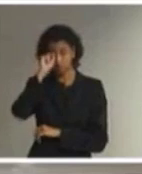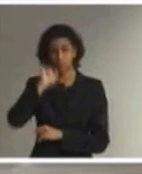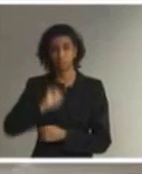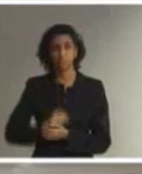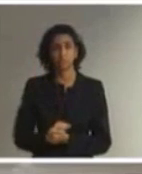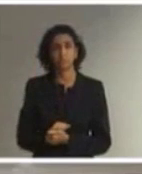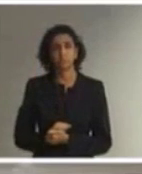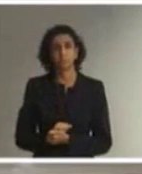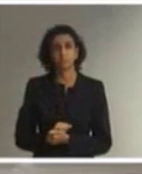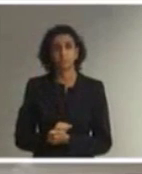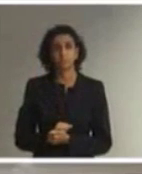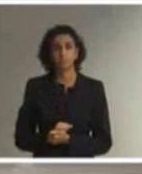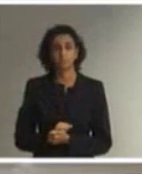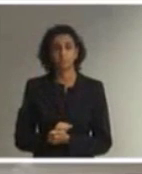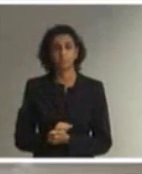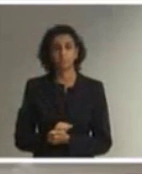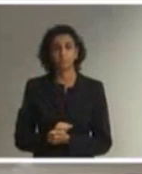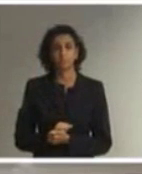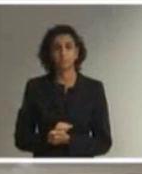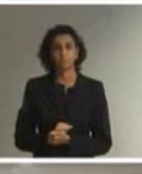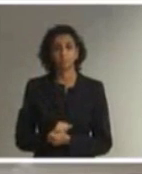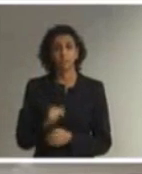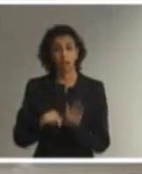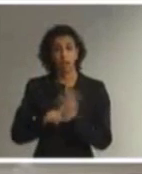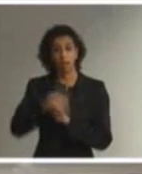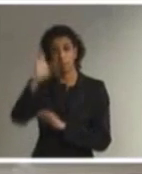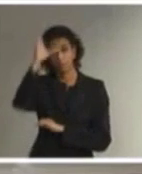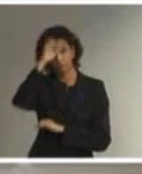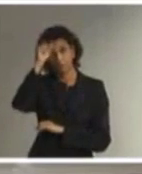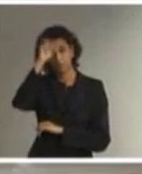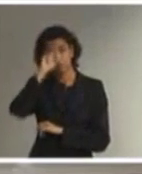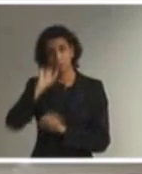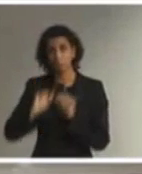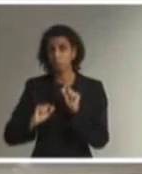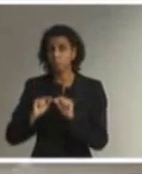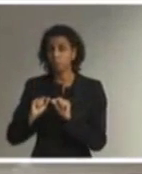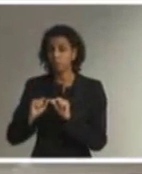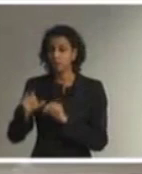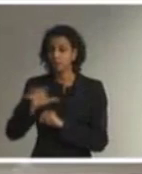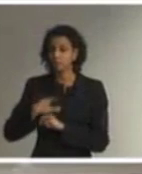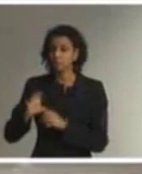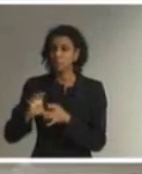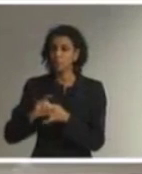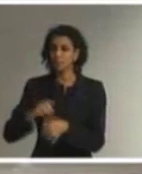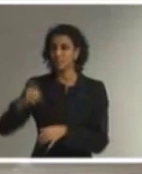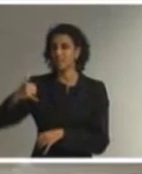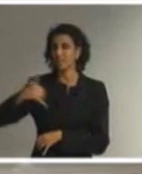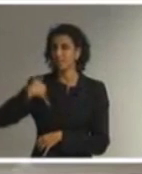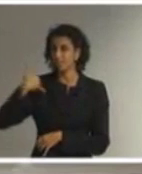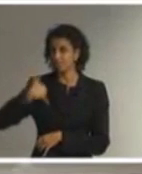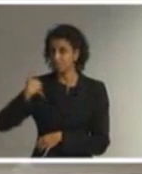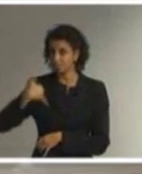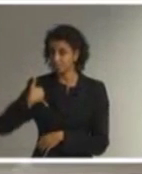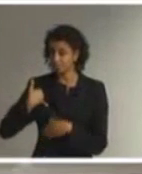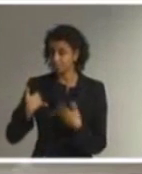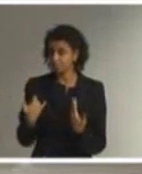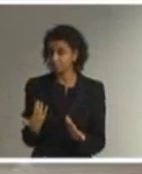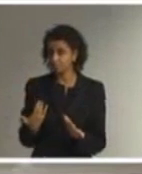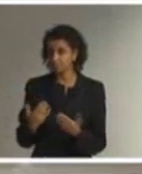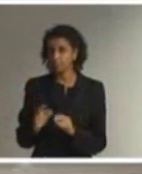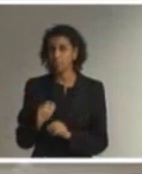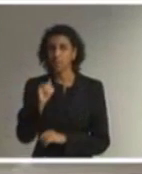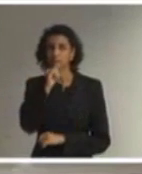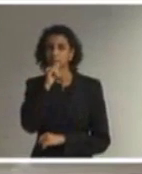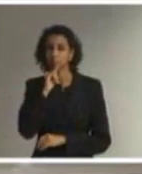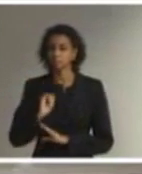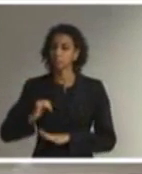ela mitiga também o fatoridade. O trâmite